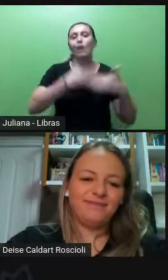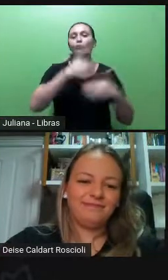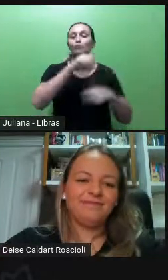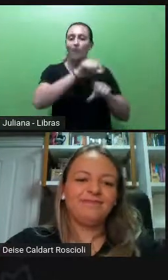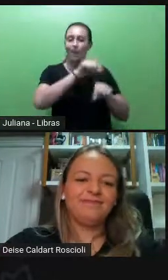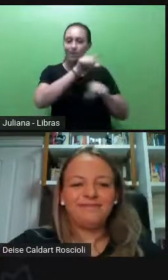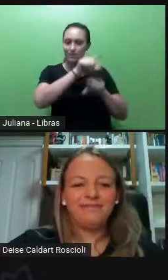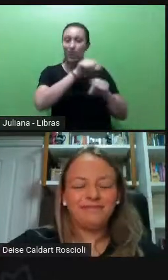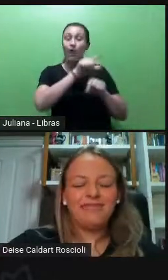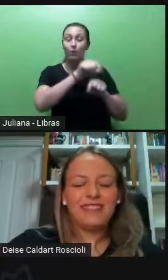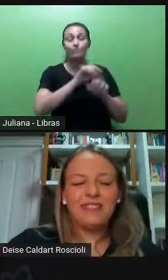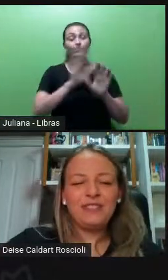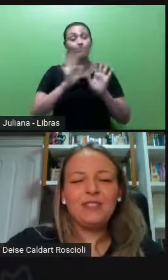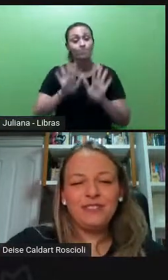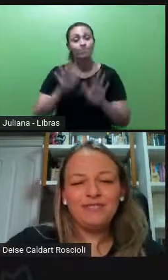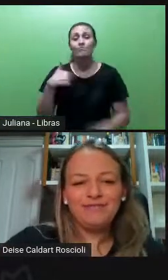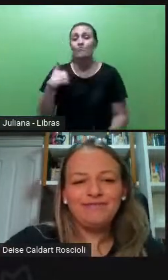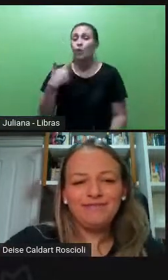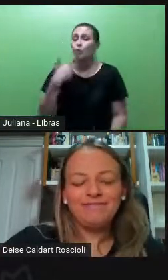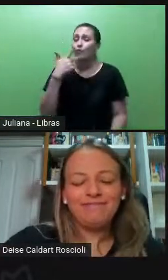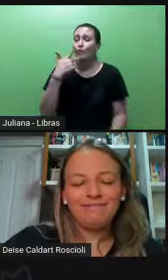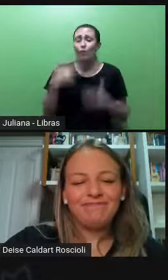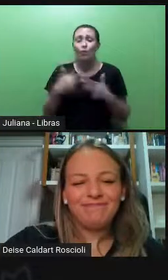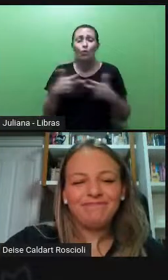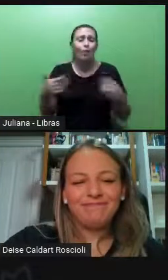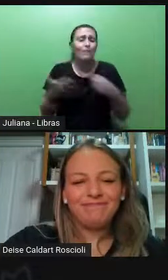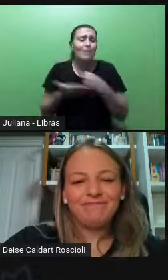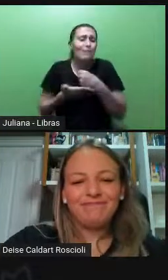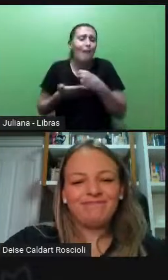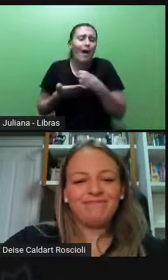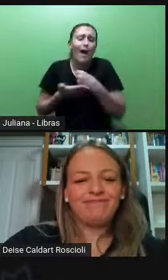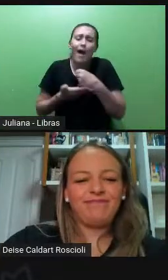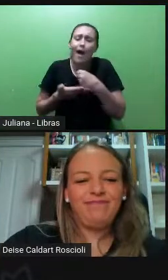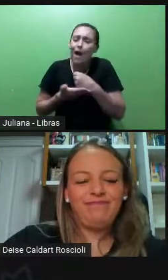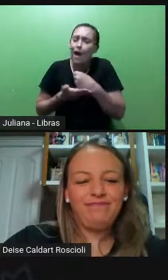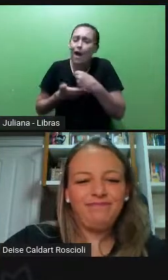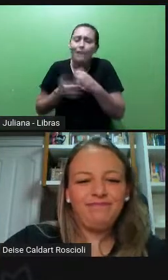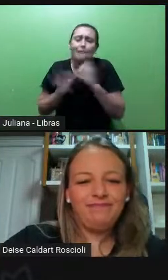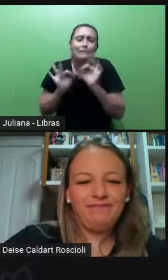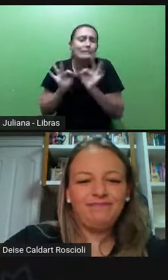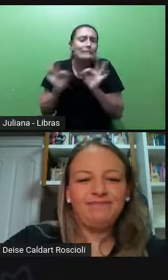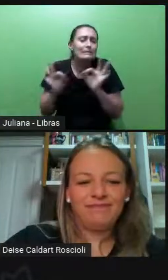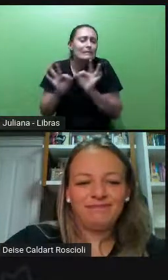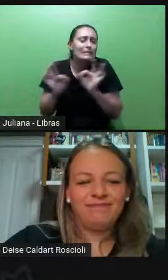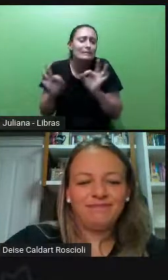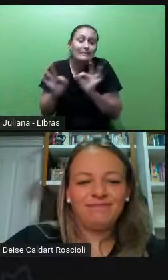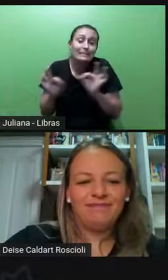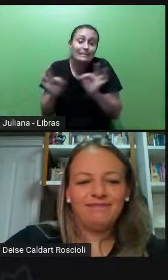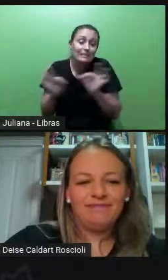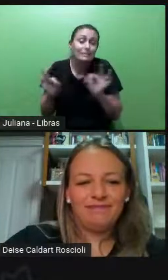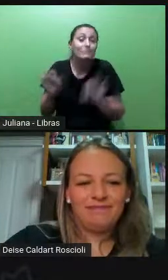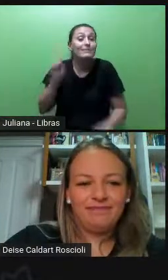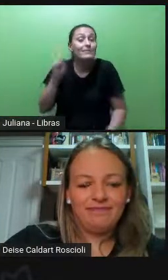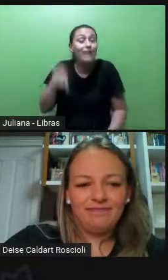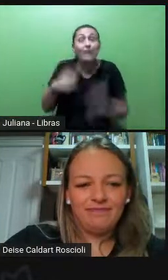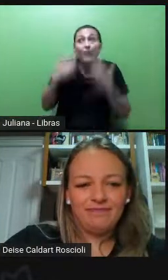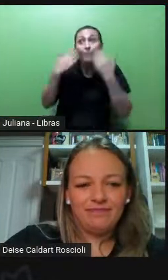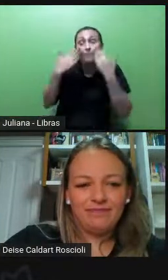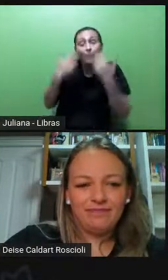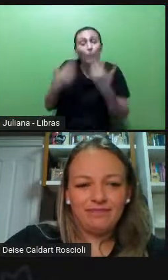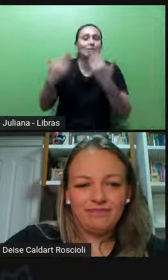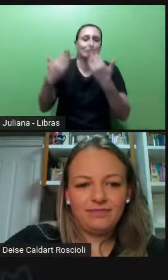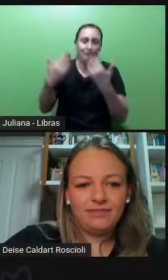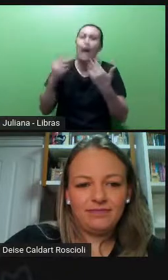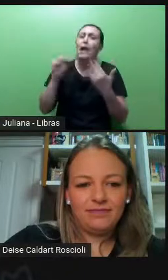básica, tá? É uma coisa muito mais complexa. eu estou trazendo um exemplo muito pequeno, assim, para ver como a coisa, é muito grande, né?